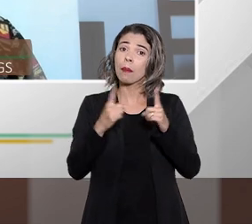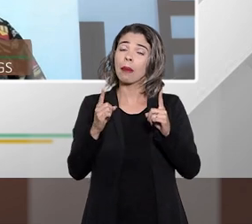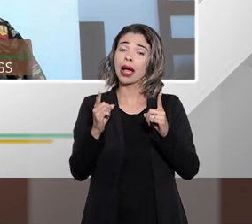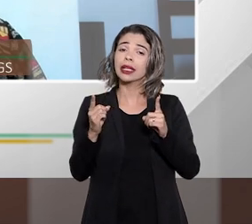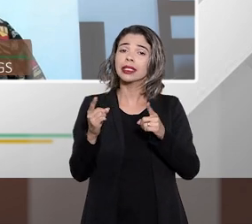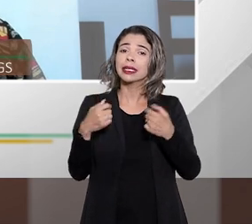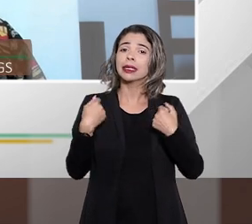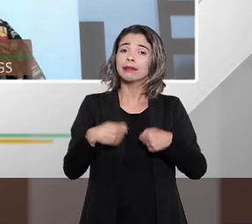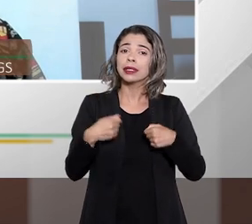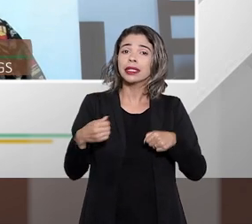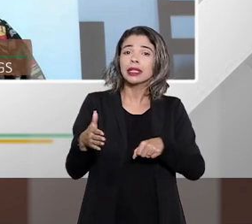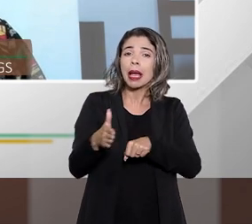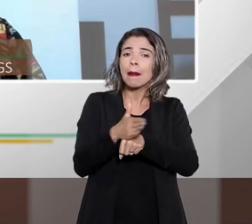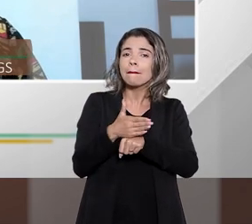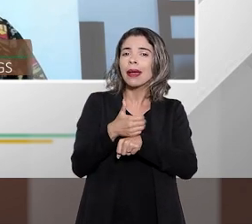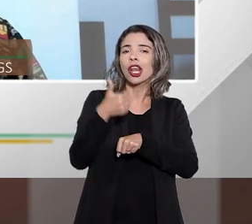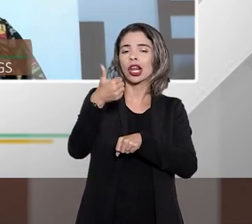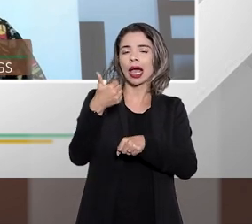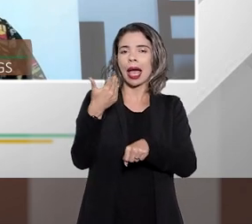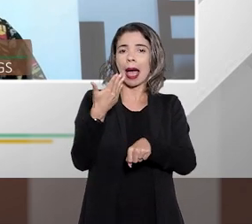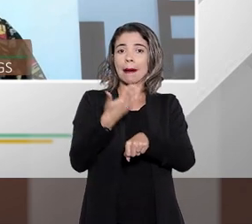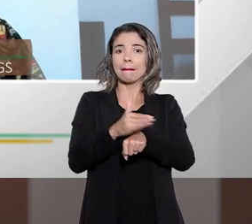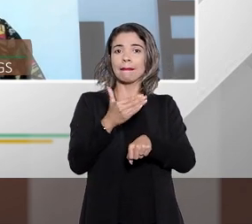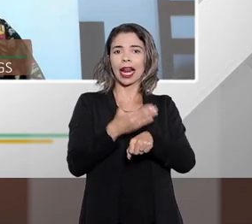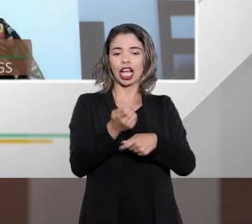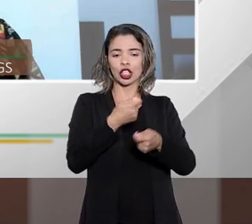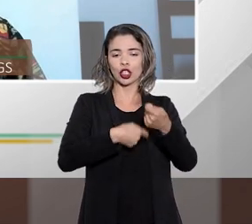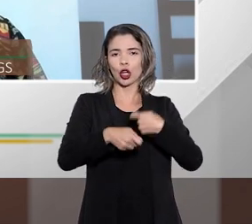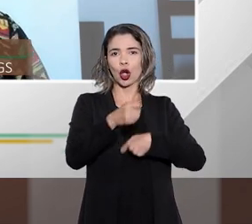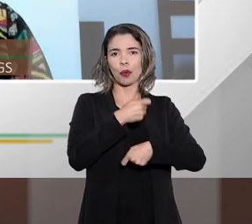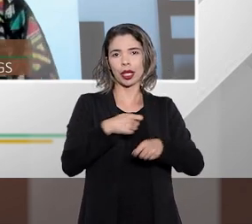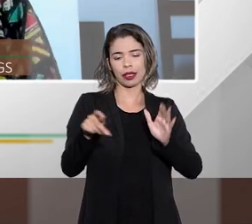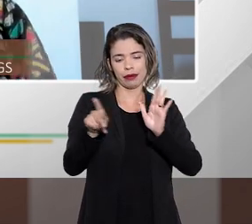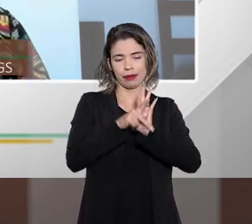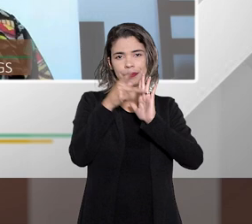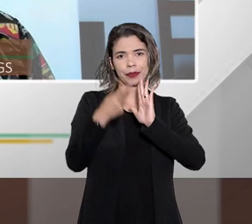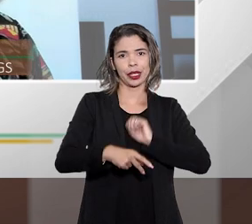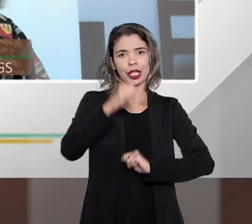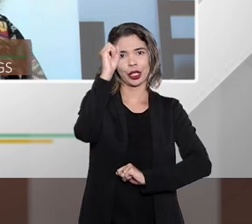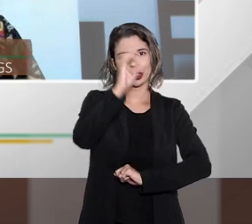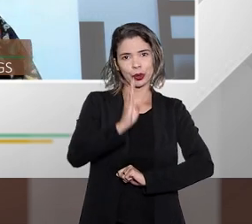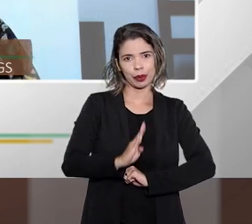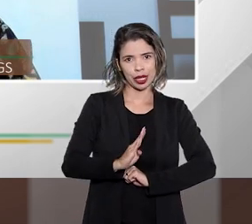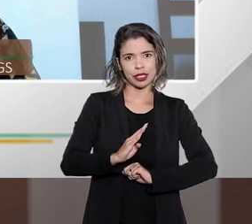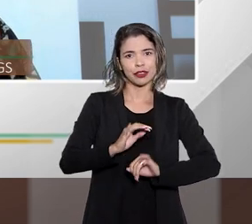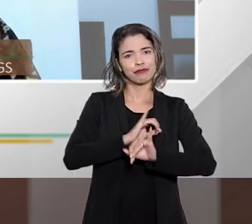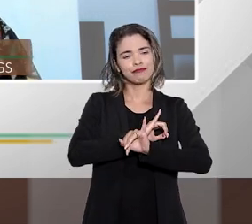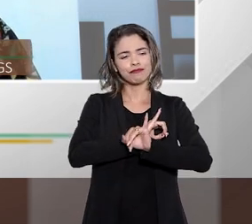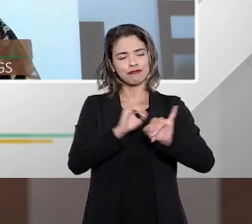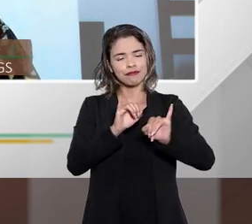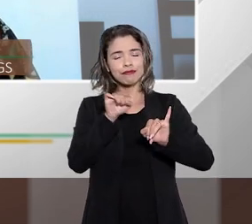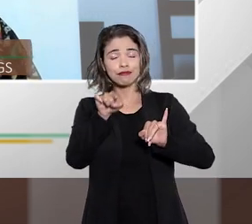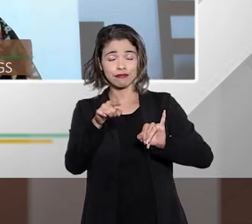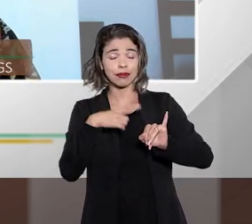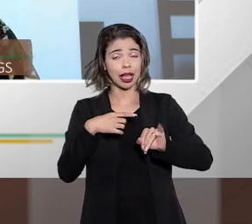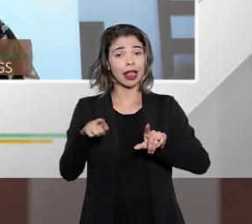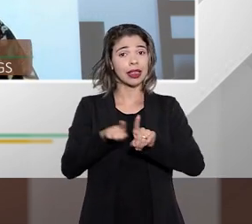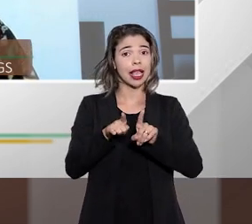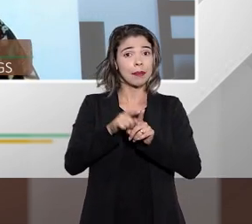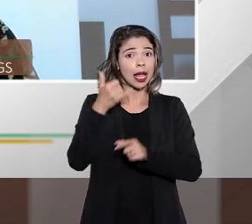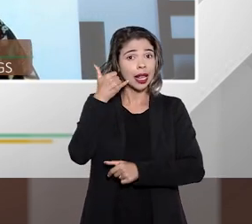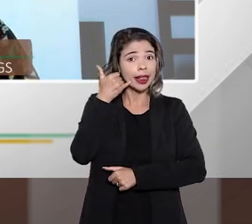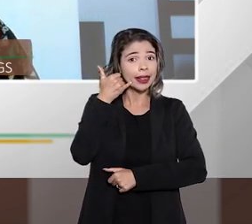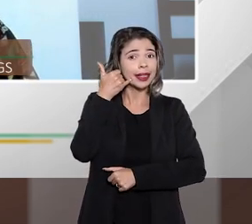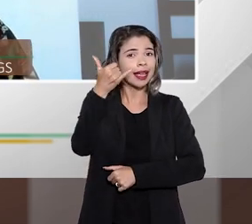as práticas comerciais no Brasil e a publicidade ela tem um vamos dizer o telemarketing